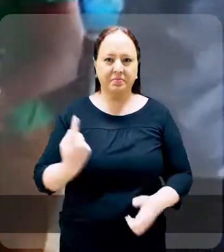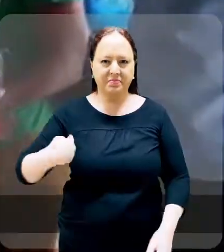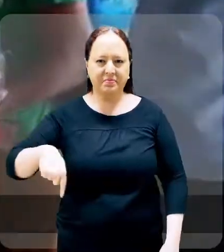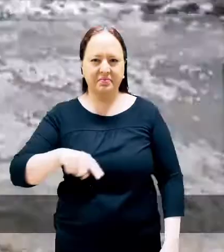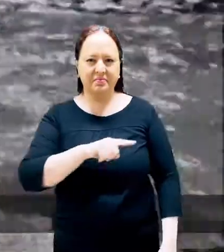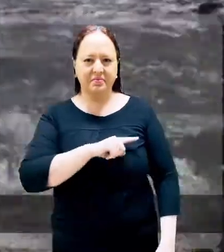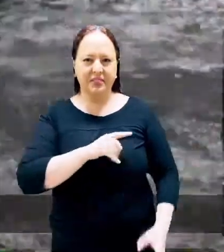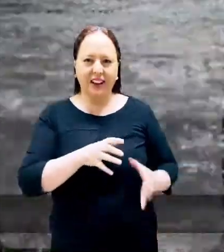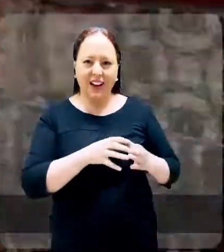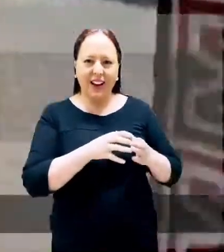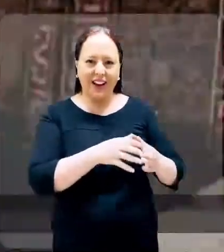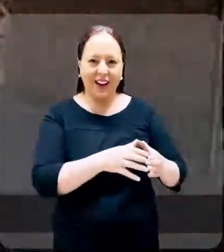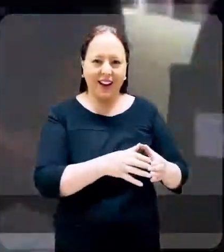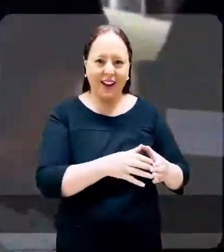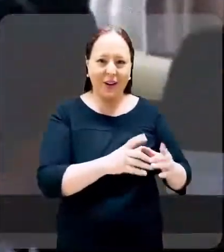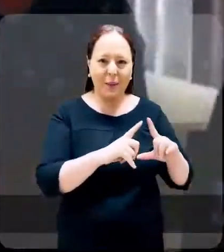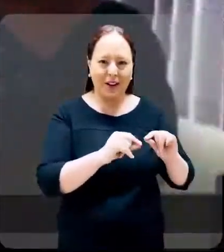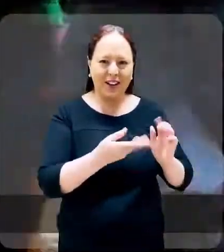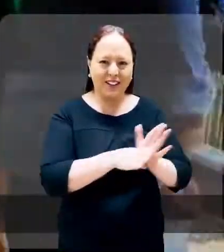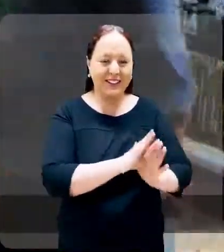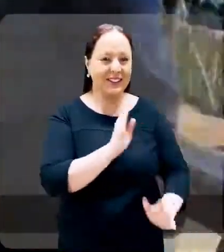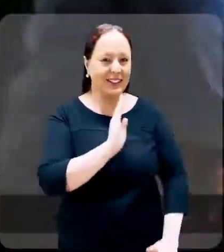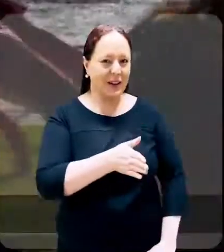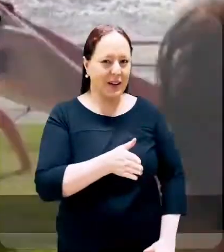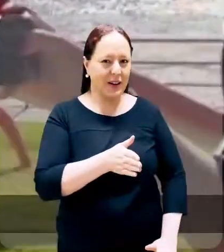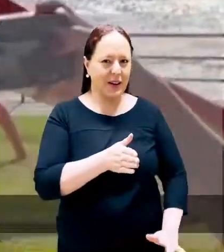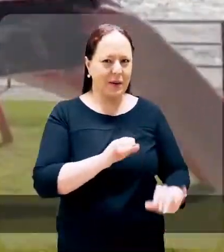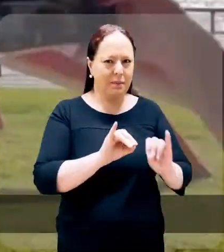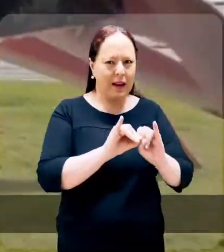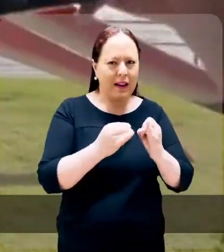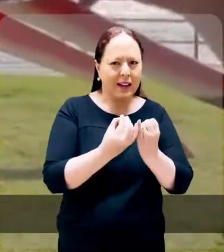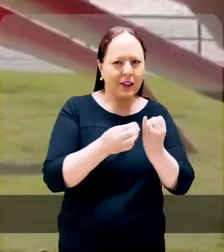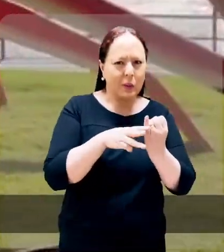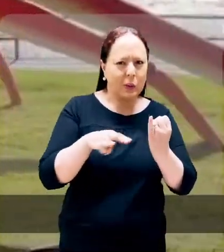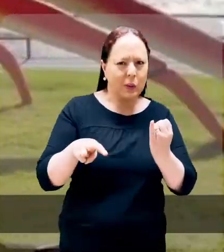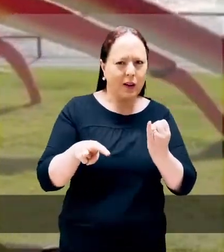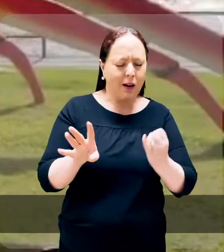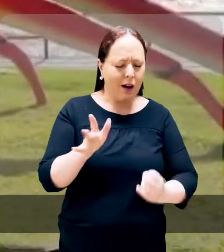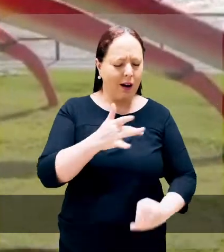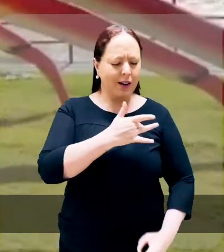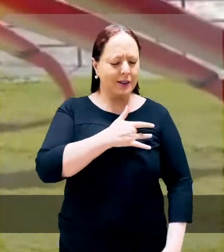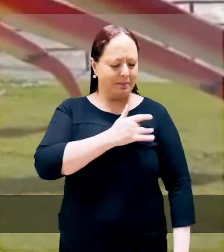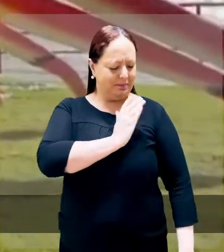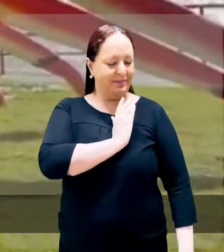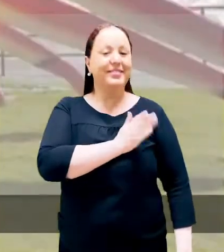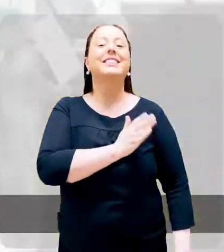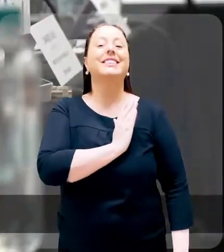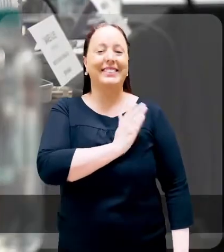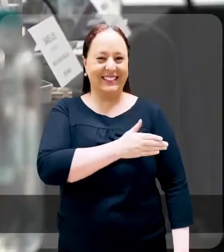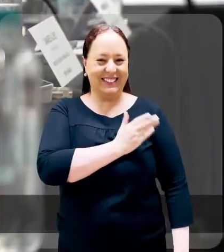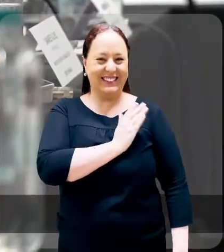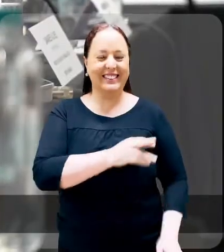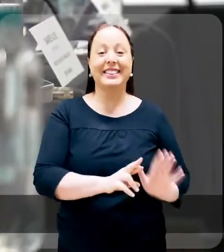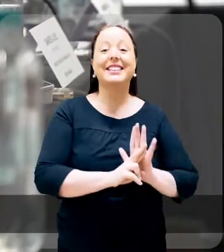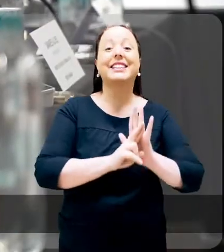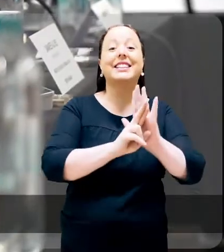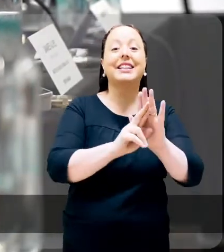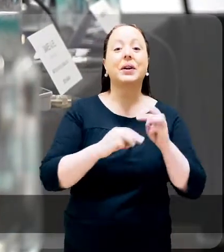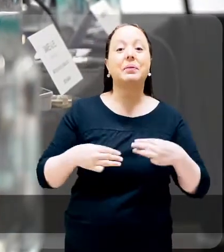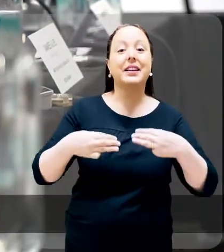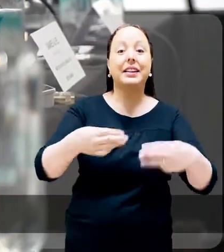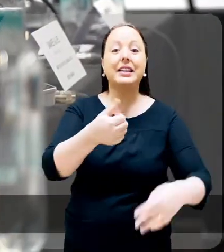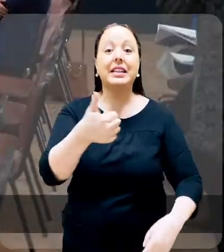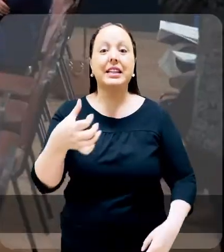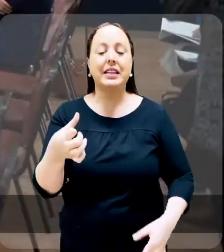A gente até voltou do Marajó, mas o Marajó segue no nosso coração. Representantes de